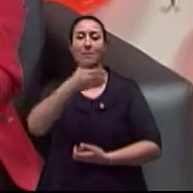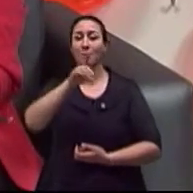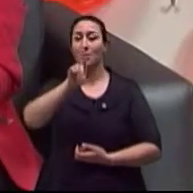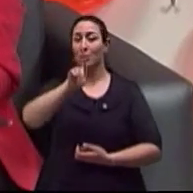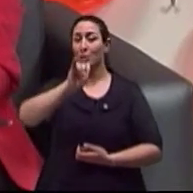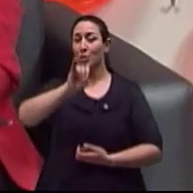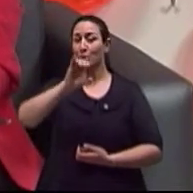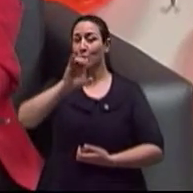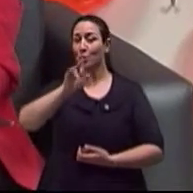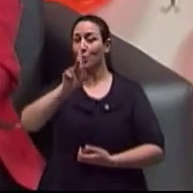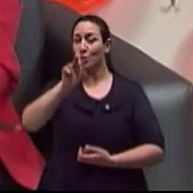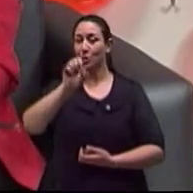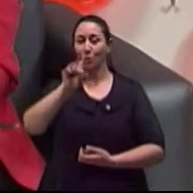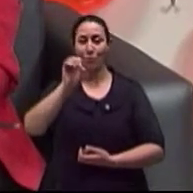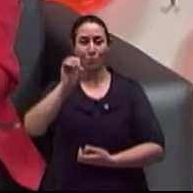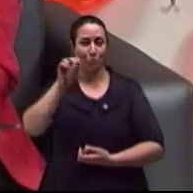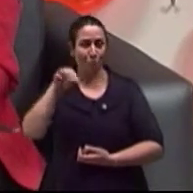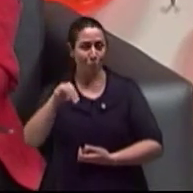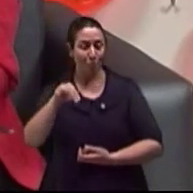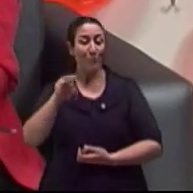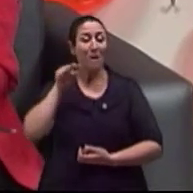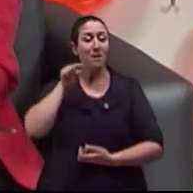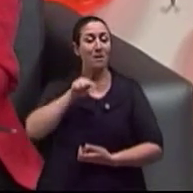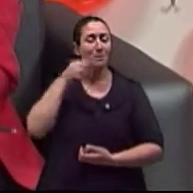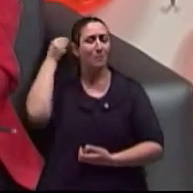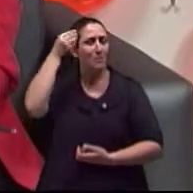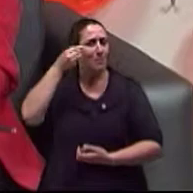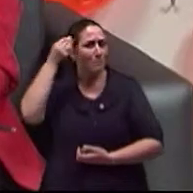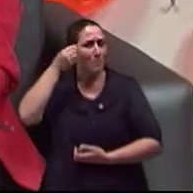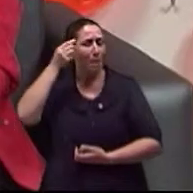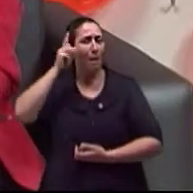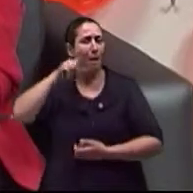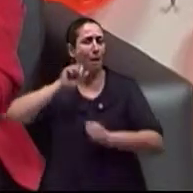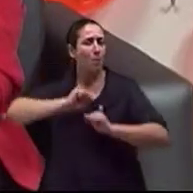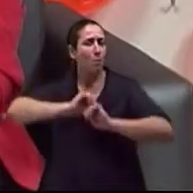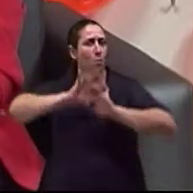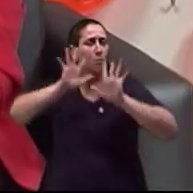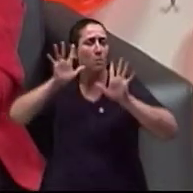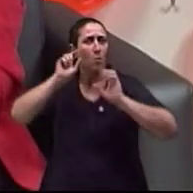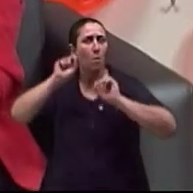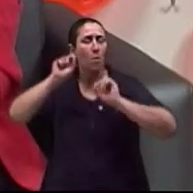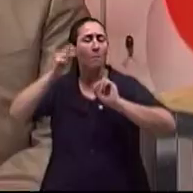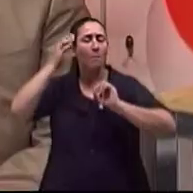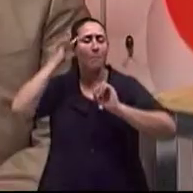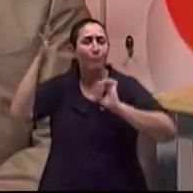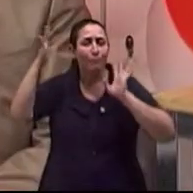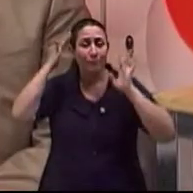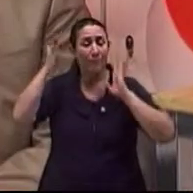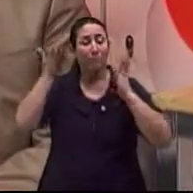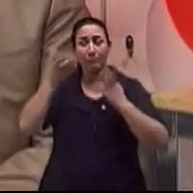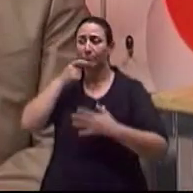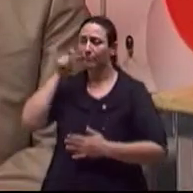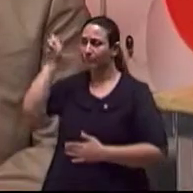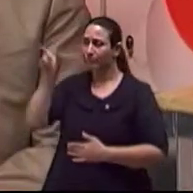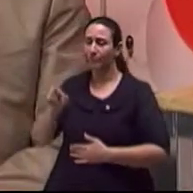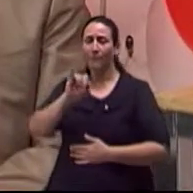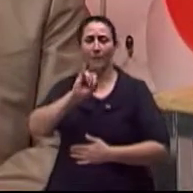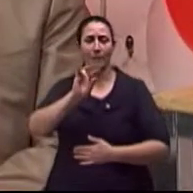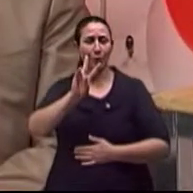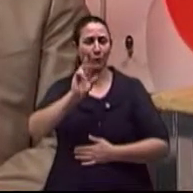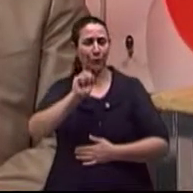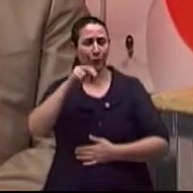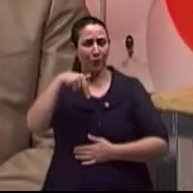Humano a psique, a luz da terapia e da espiritualidade o nosso convidado é o escritor e psicólogo Ivan Pinto